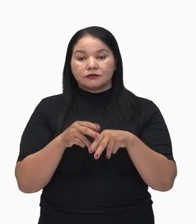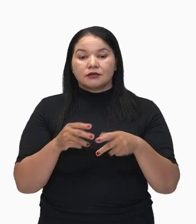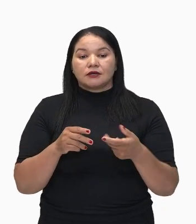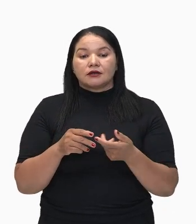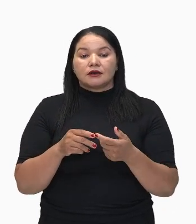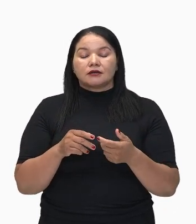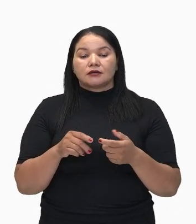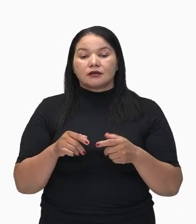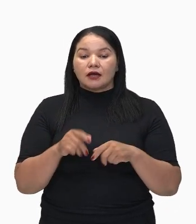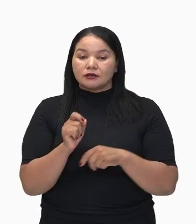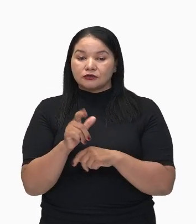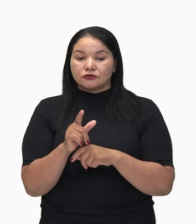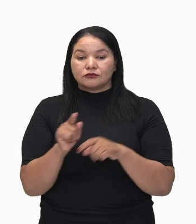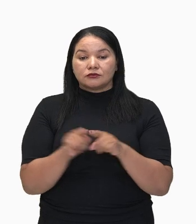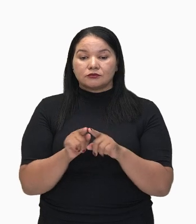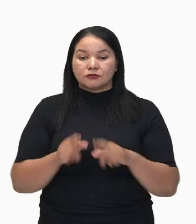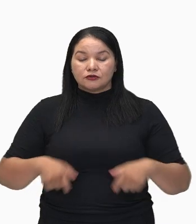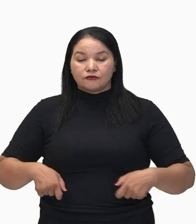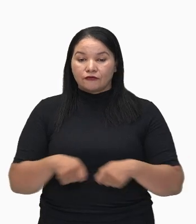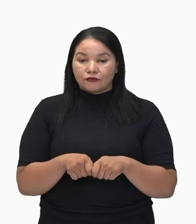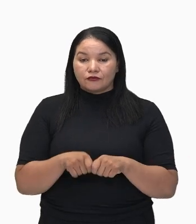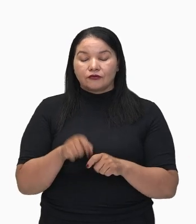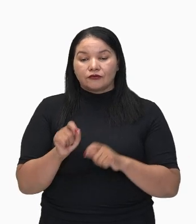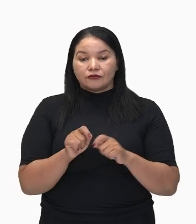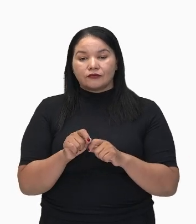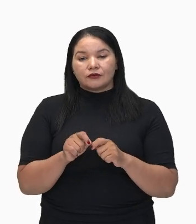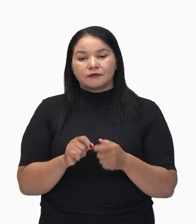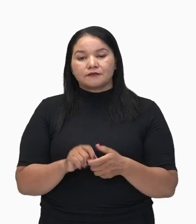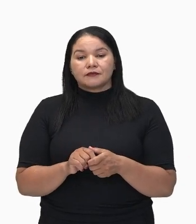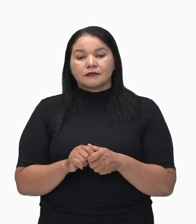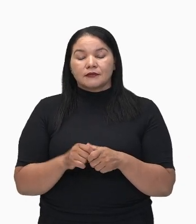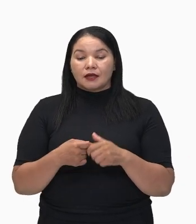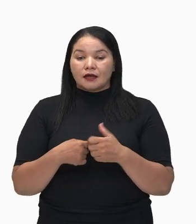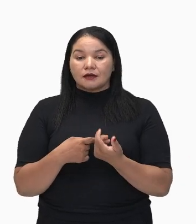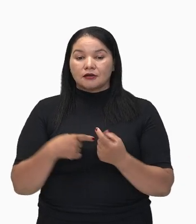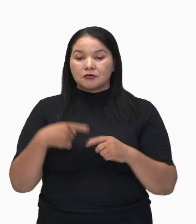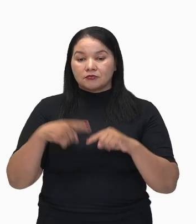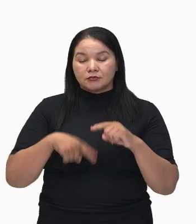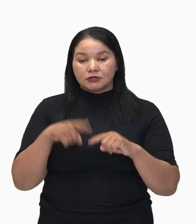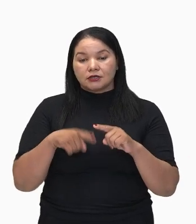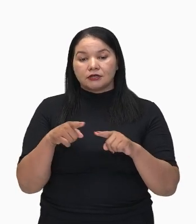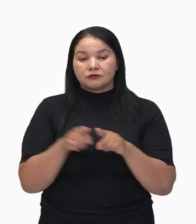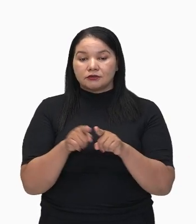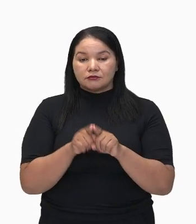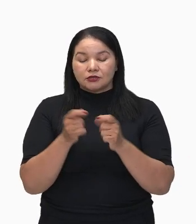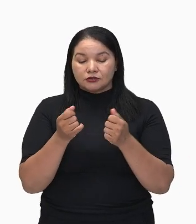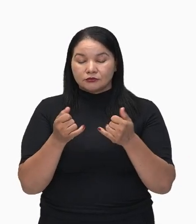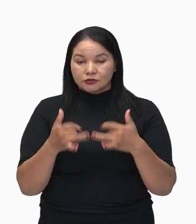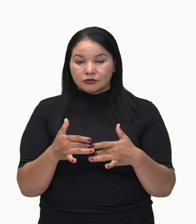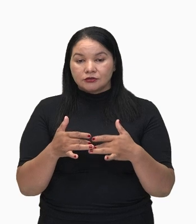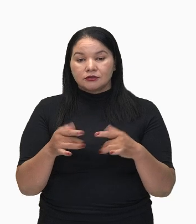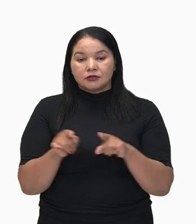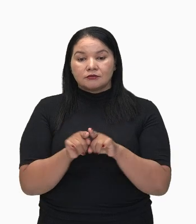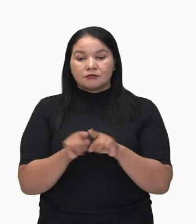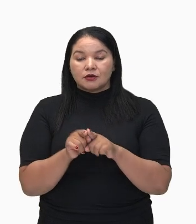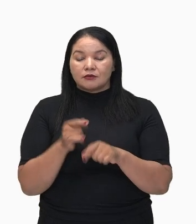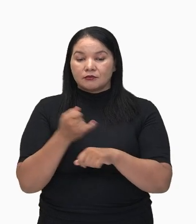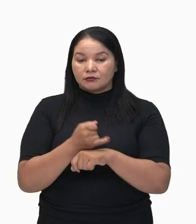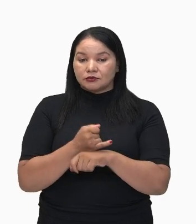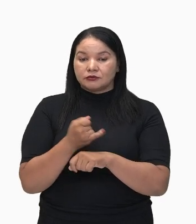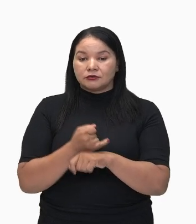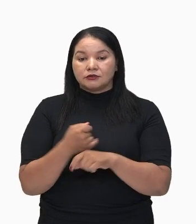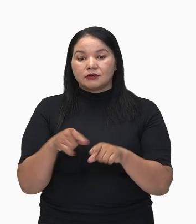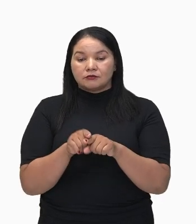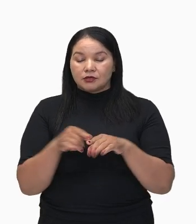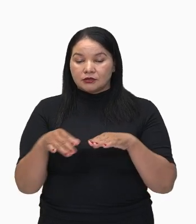ideia de material. Com fivela de trazer uma ideia de acompanhamento. E tudo mais. Metal prateado, tênis de lona